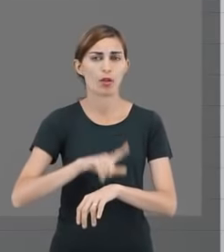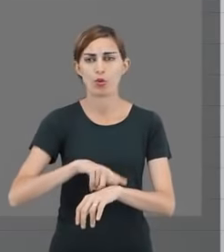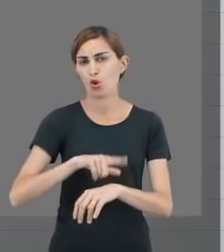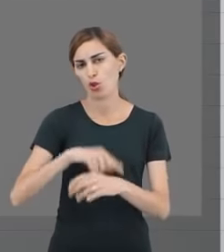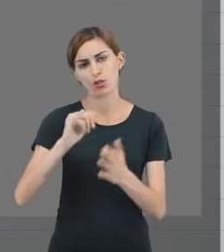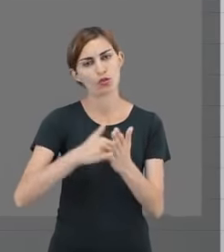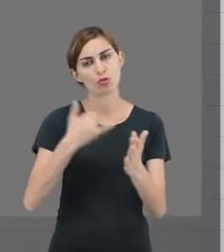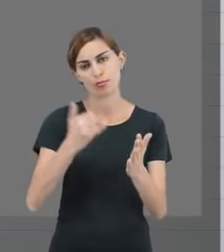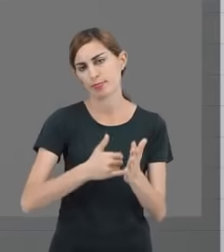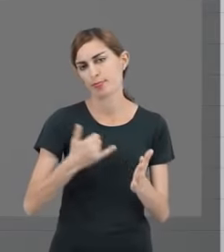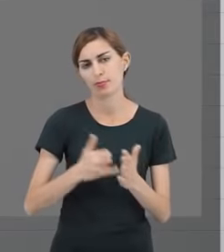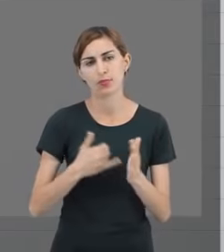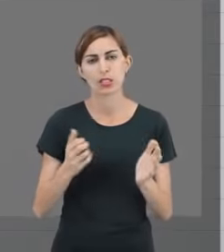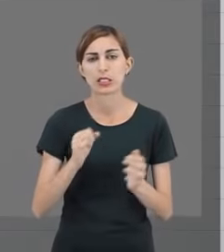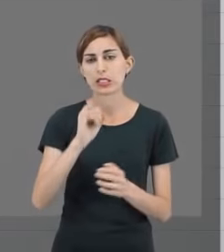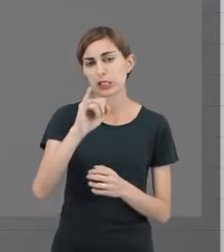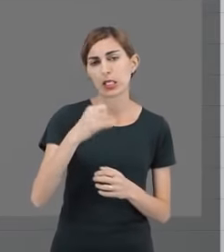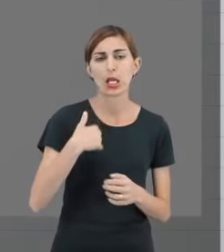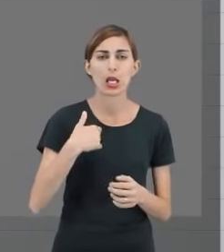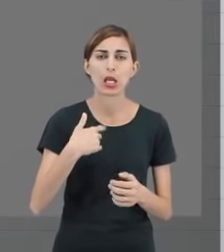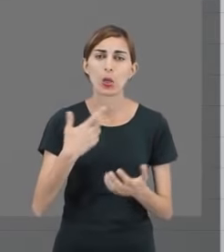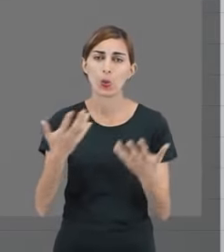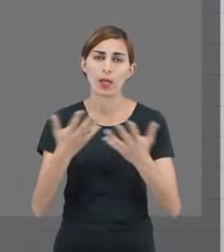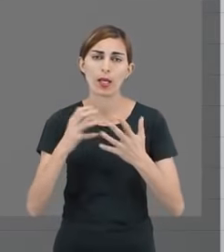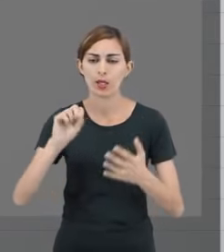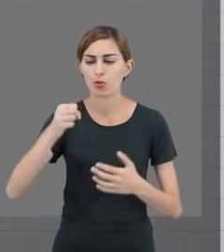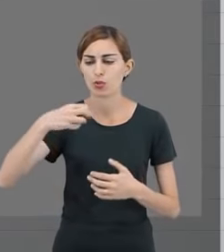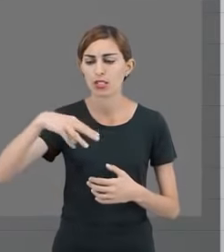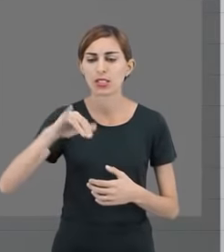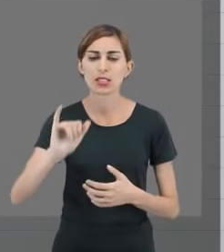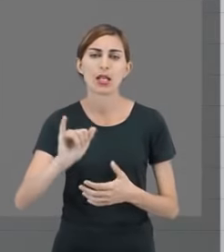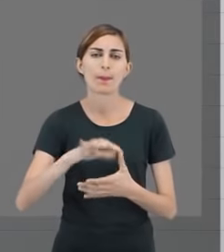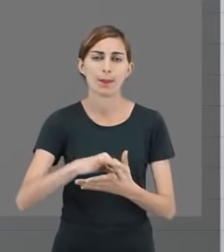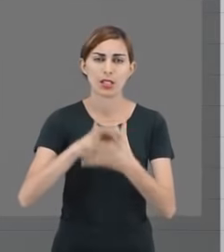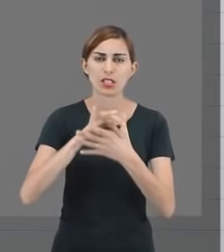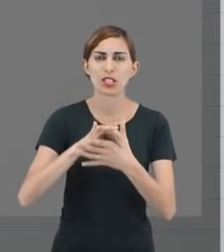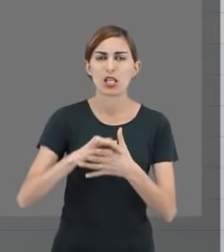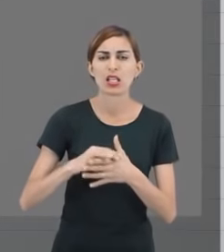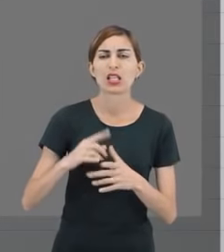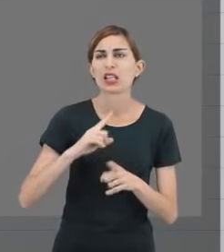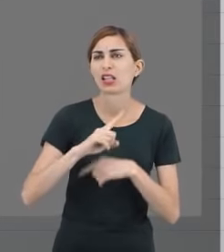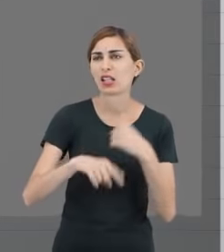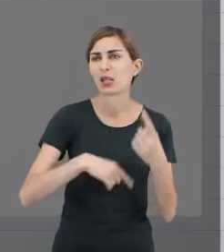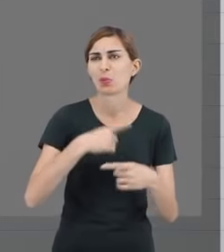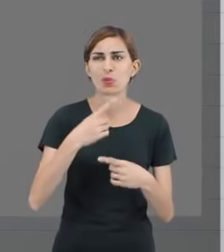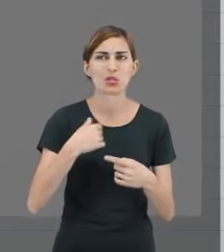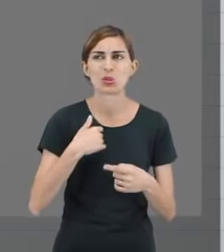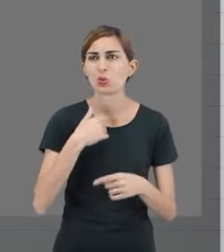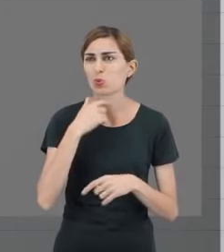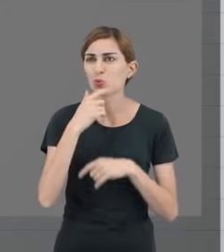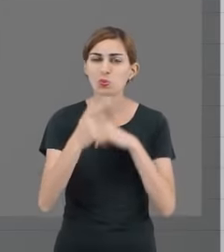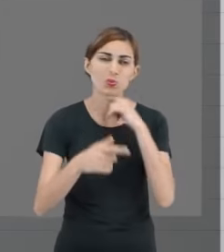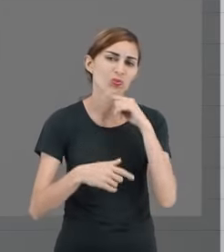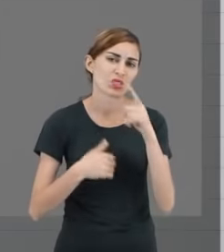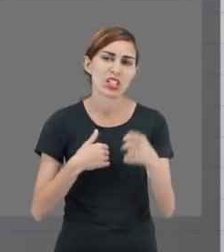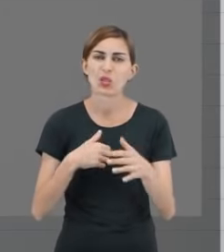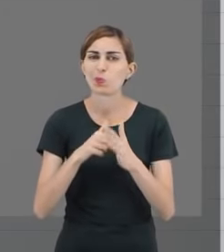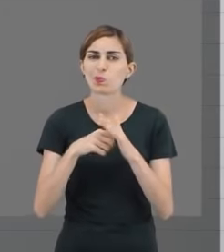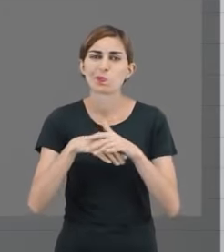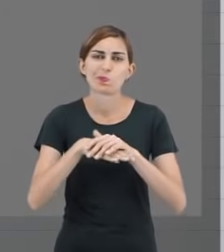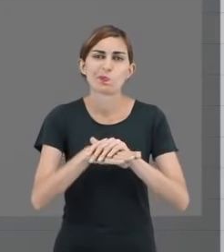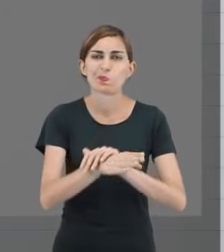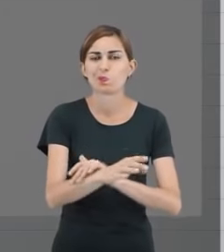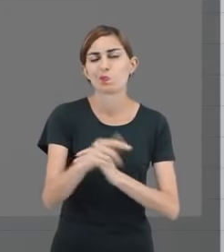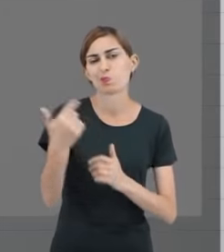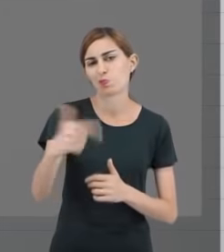da inscrição. Ah, e se eu optei pelo semipresencial e no meio do caminho eu não consegui ou não adaptei